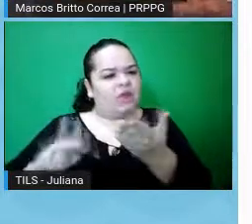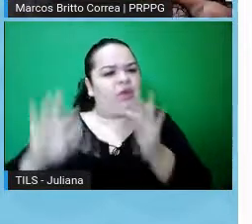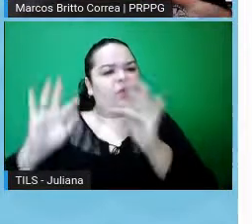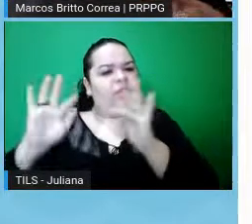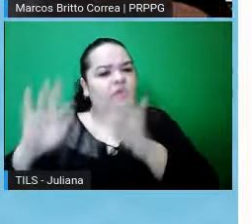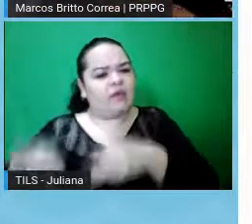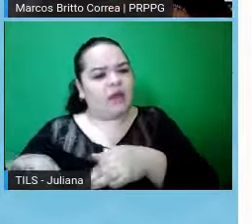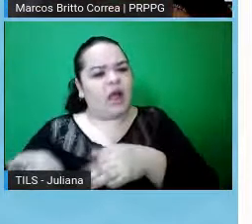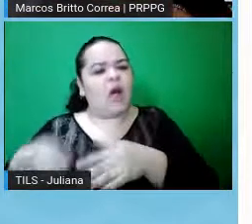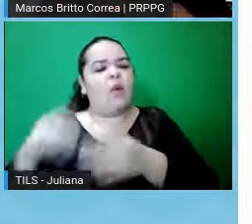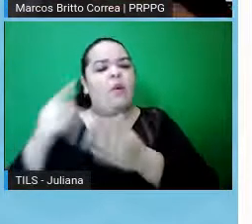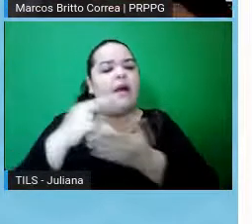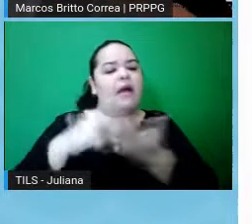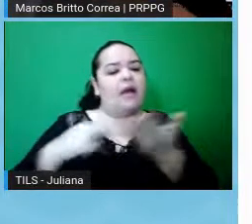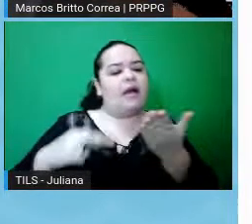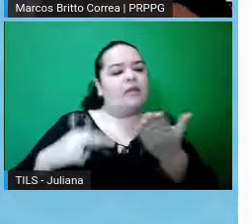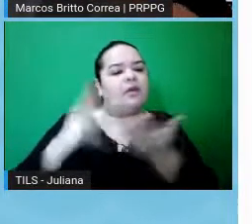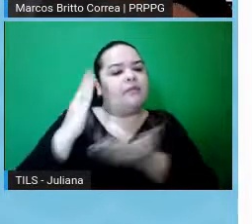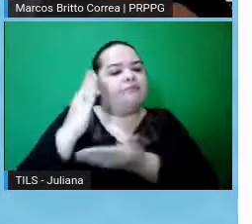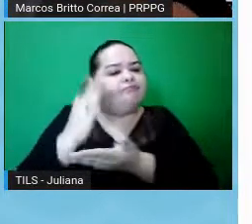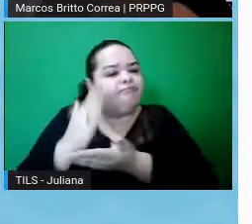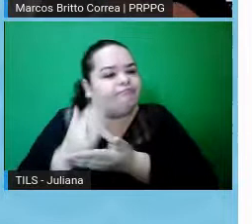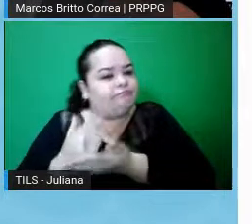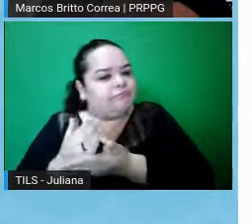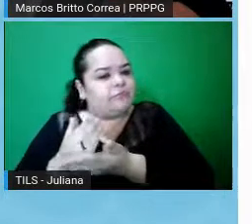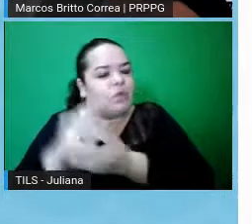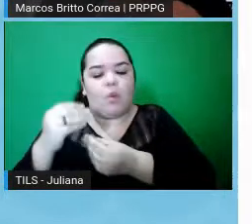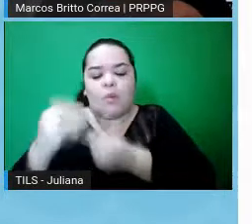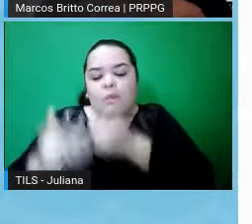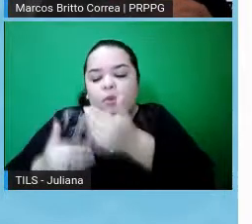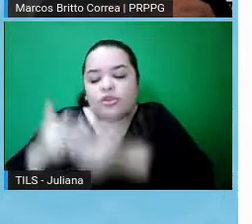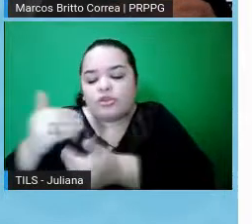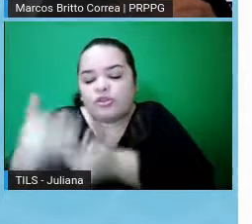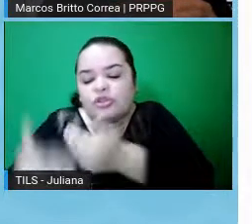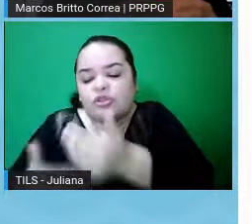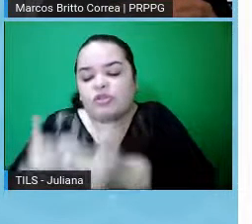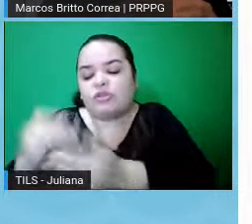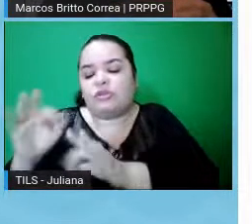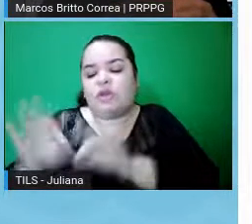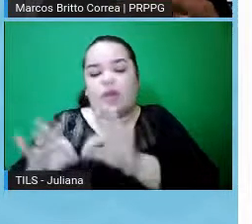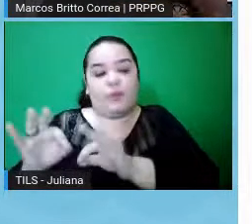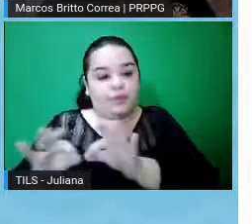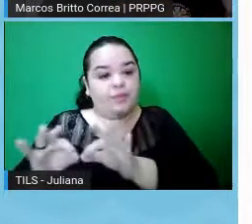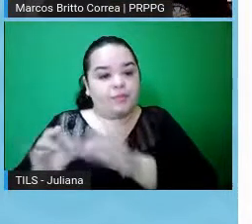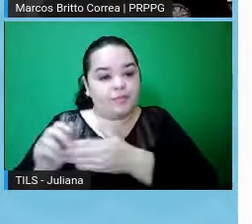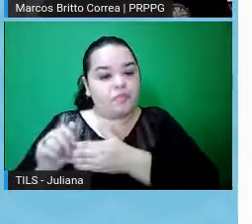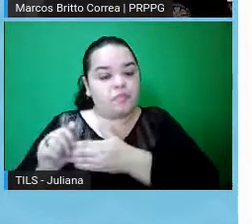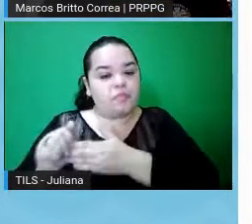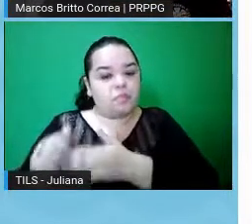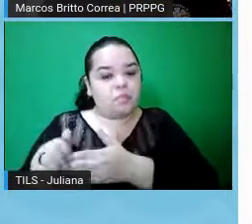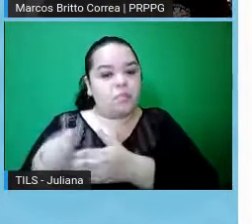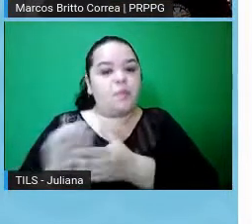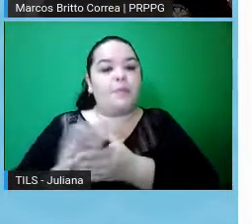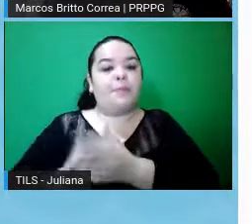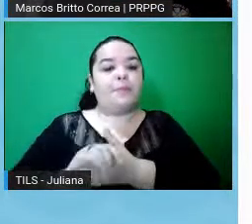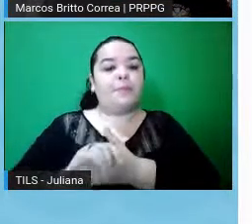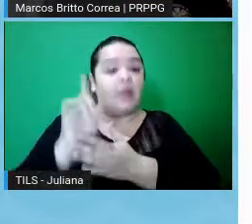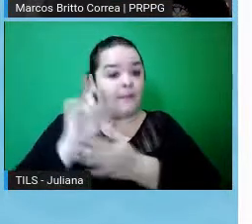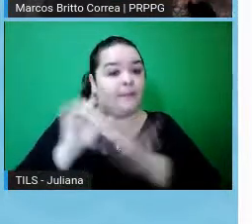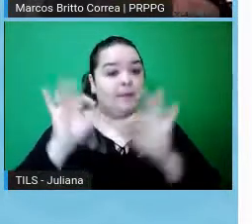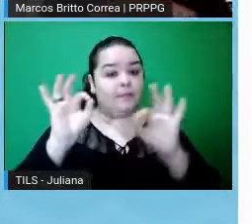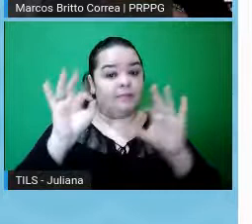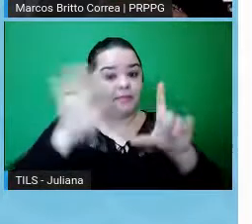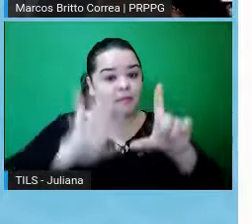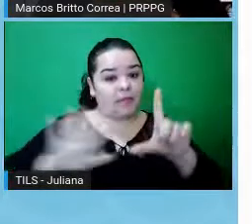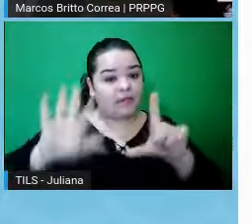acompanhamento de todo o projeto, e, enfim, é uma plataforma bem interessante que